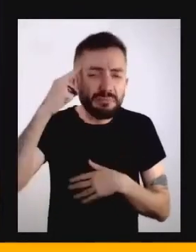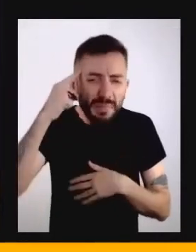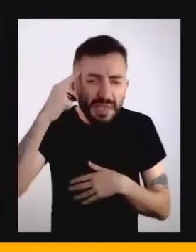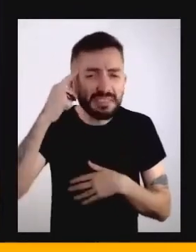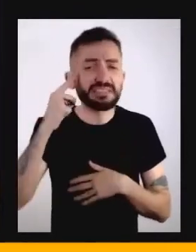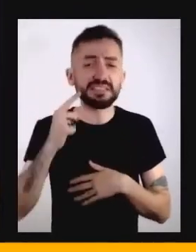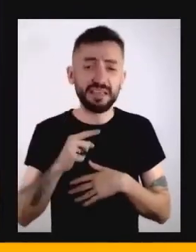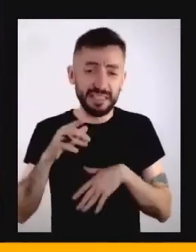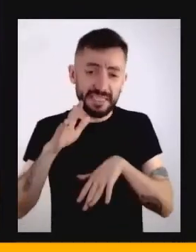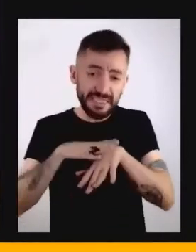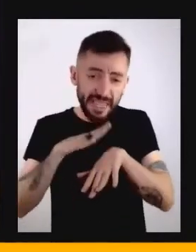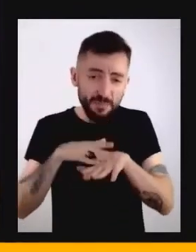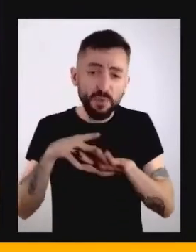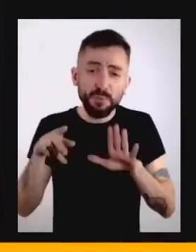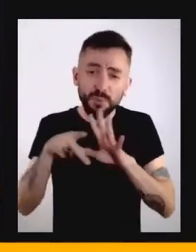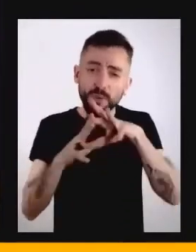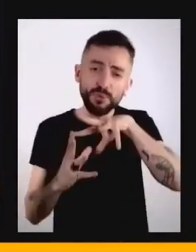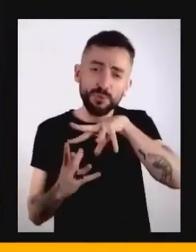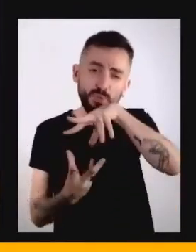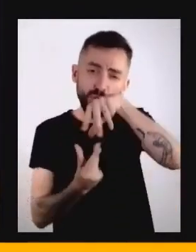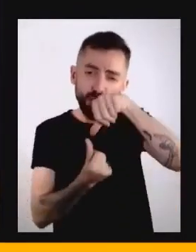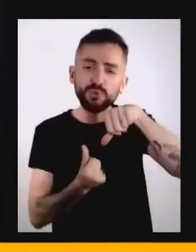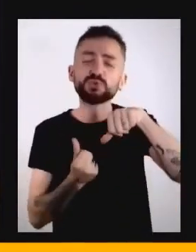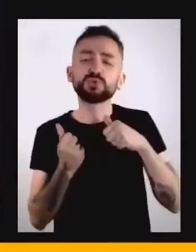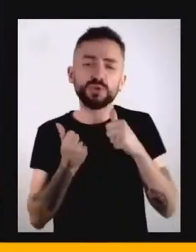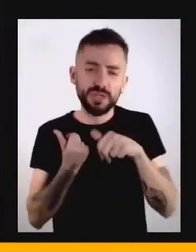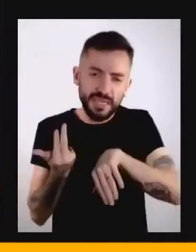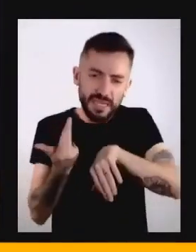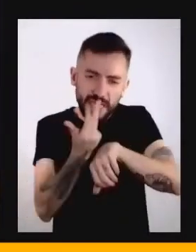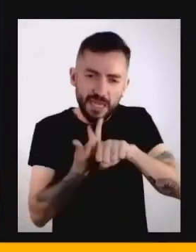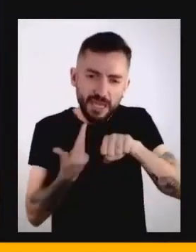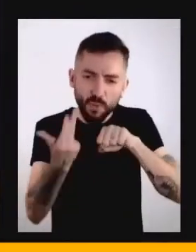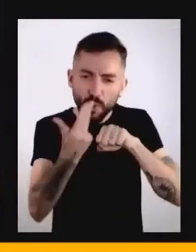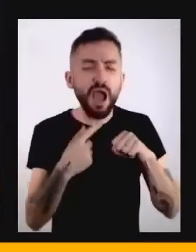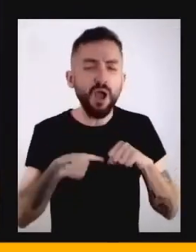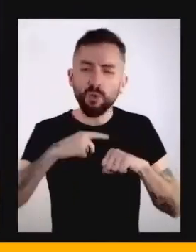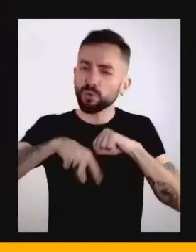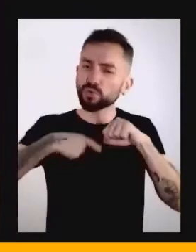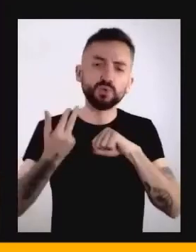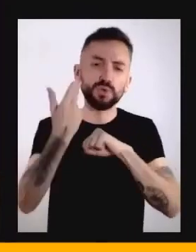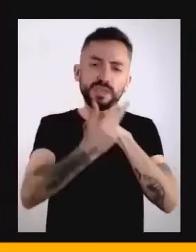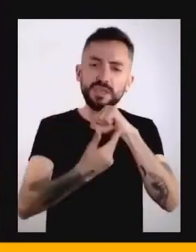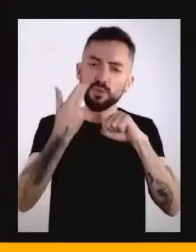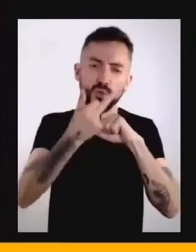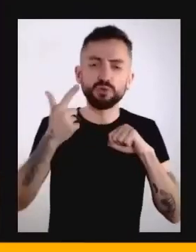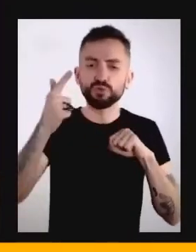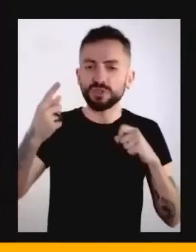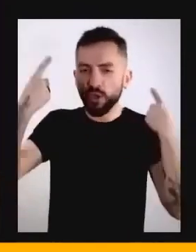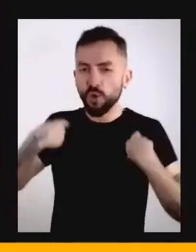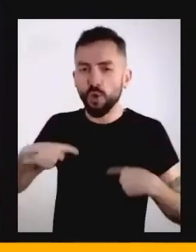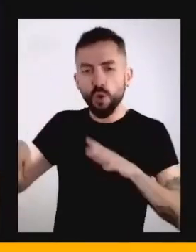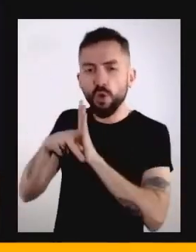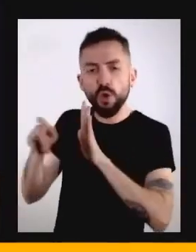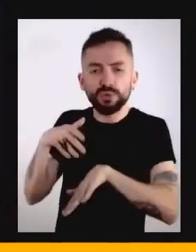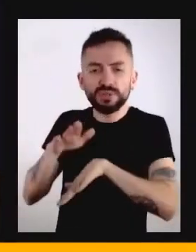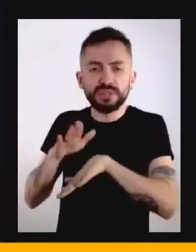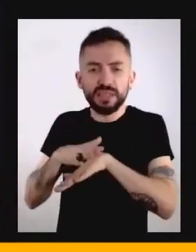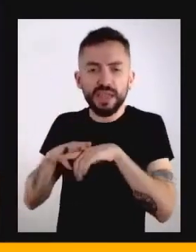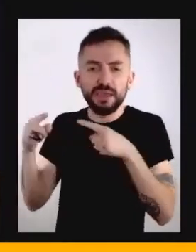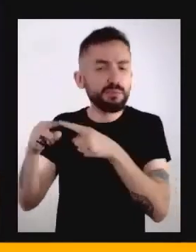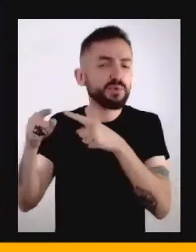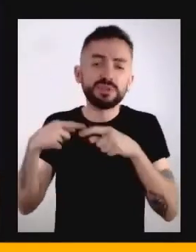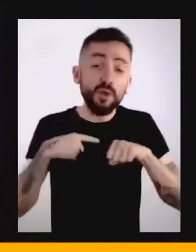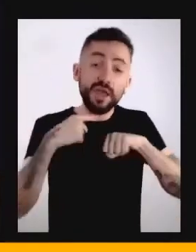mecanizado, em que a gente passou a viver um tempo único do planeta como um todo. Dentro dessa base da